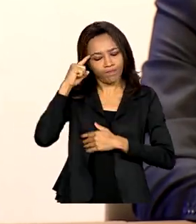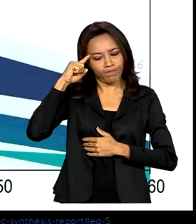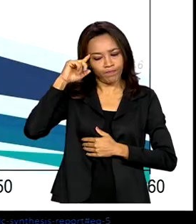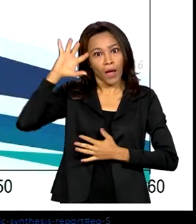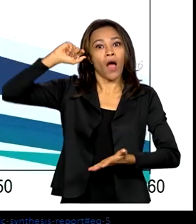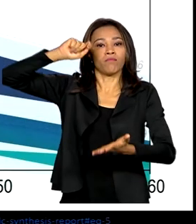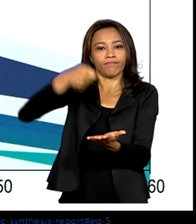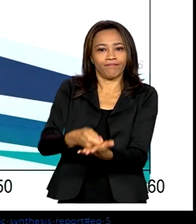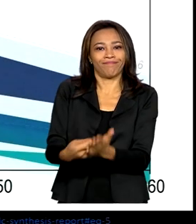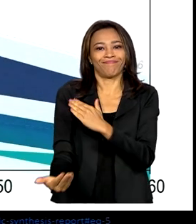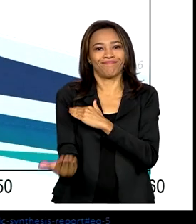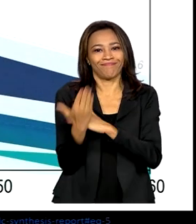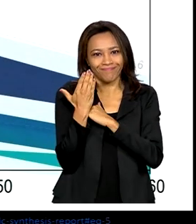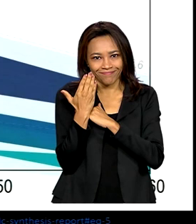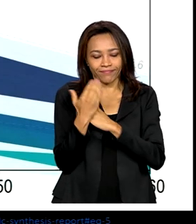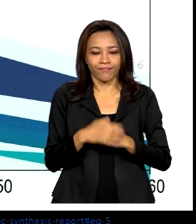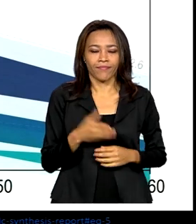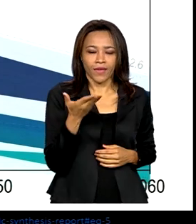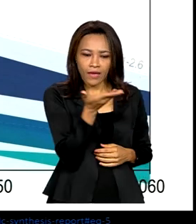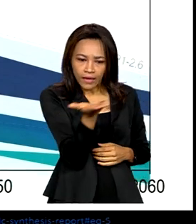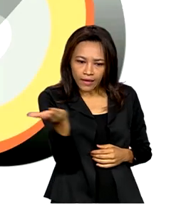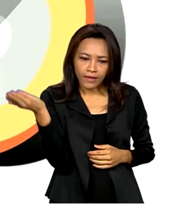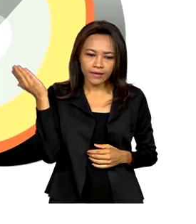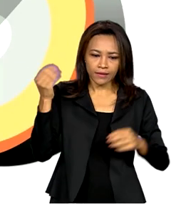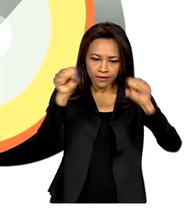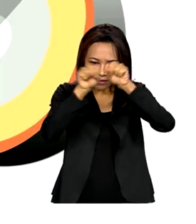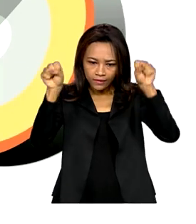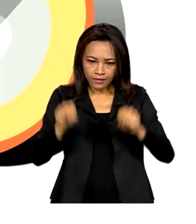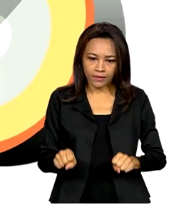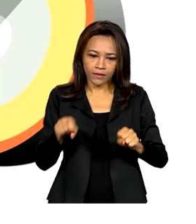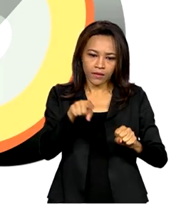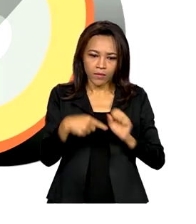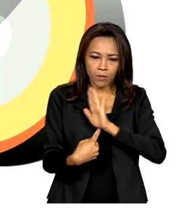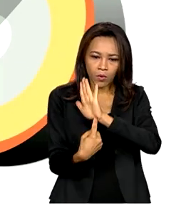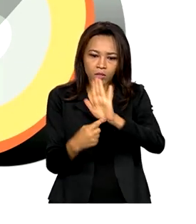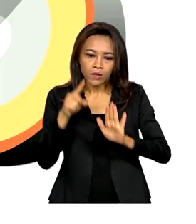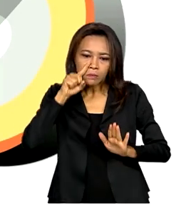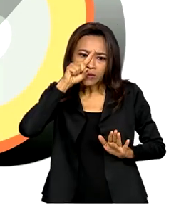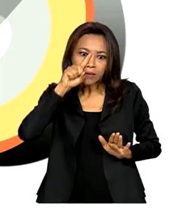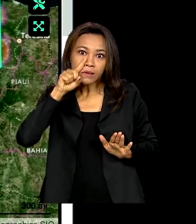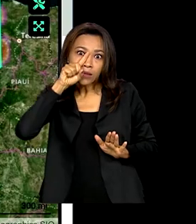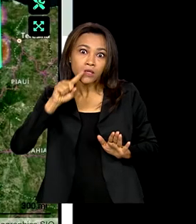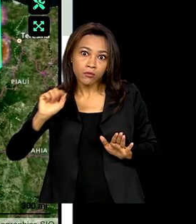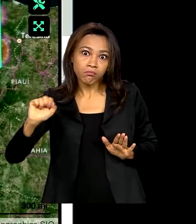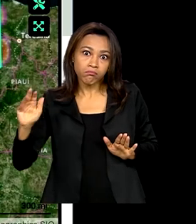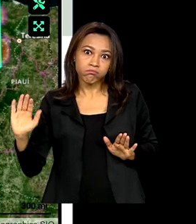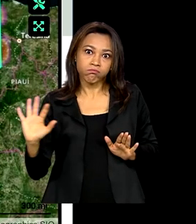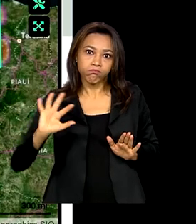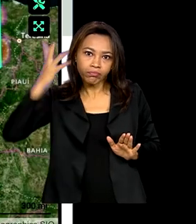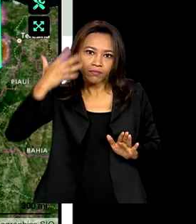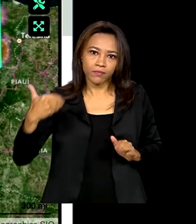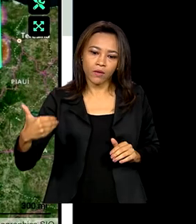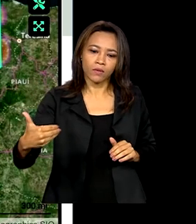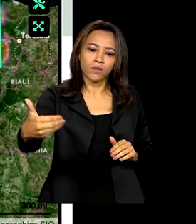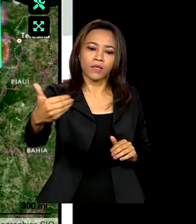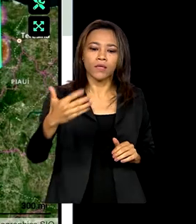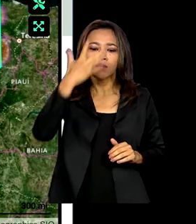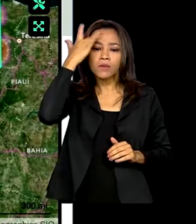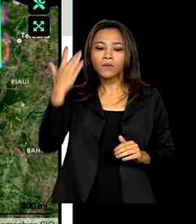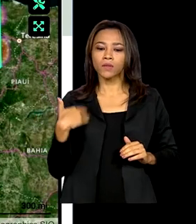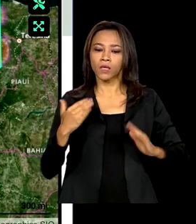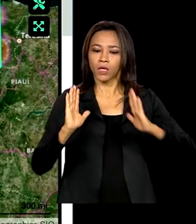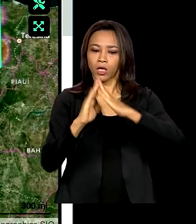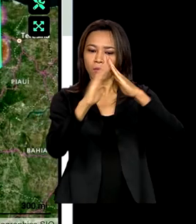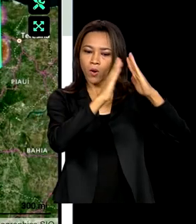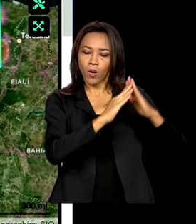decisões. A inteligência artificial do sistema permite apontar uma ameaça e alertar pessoas que vivem em áreas de risco